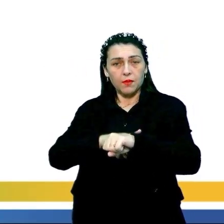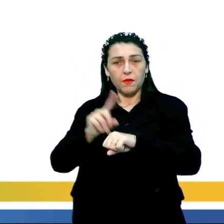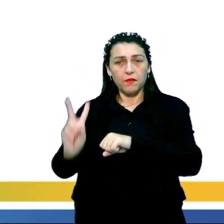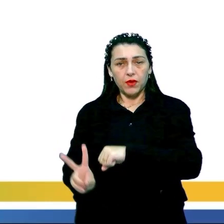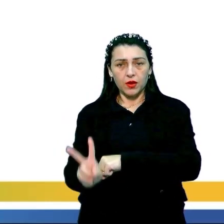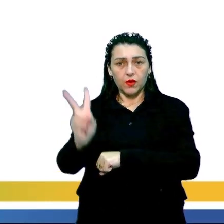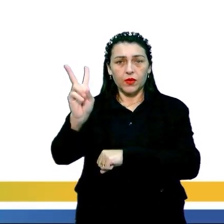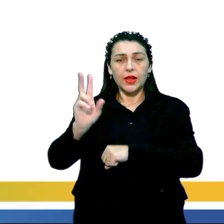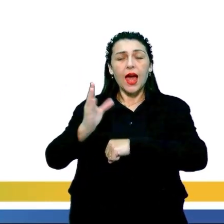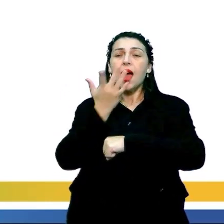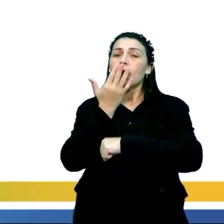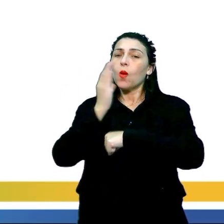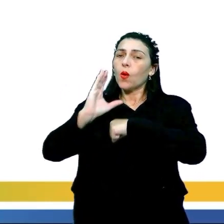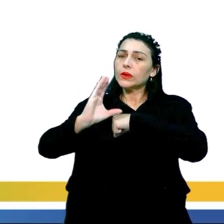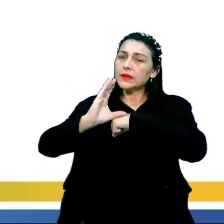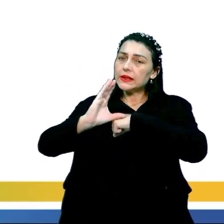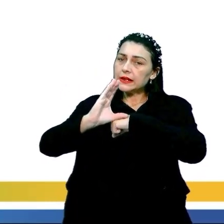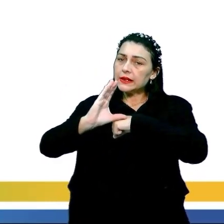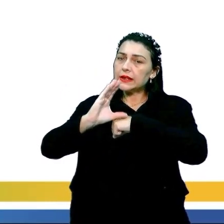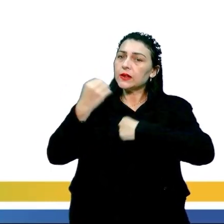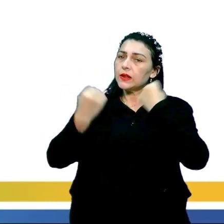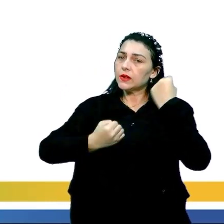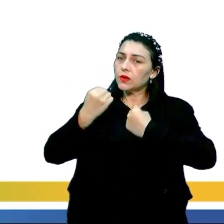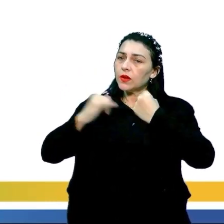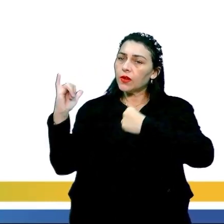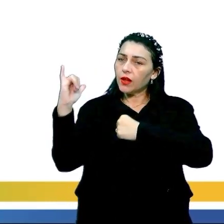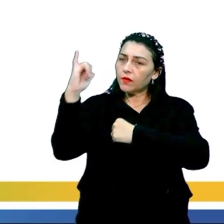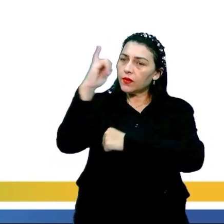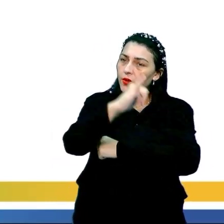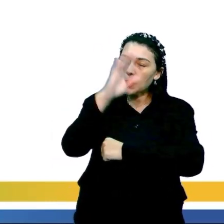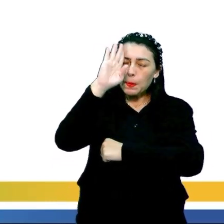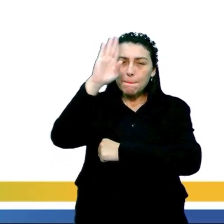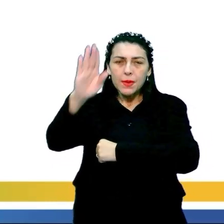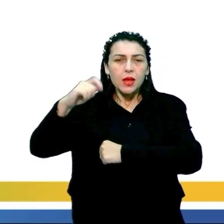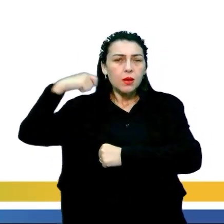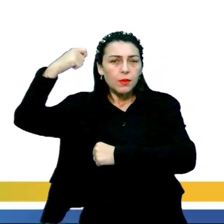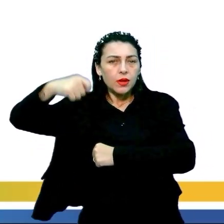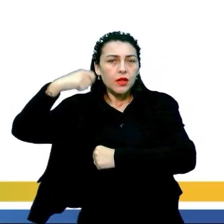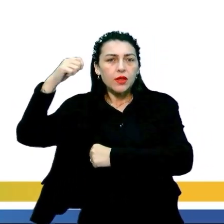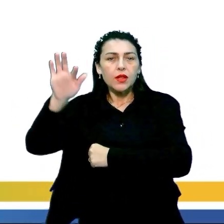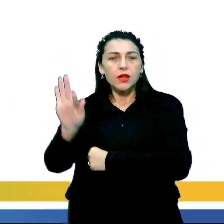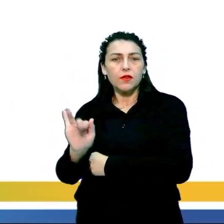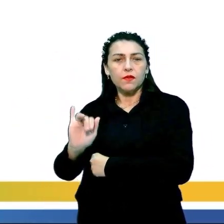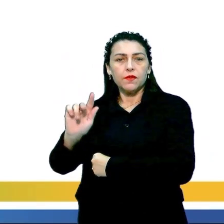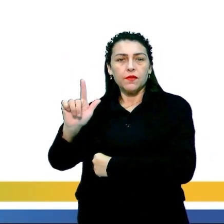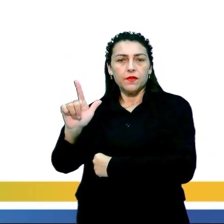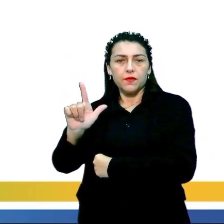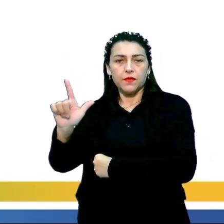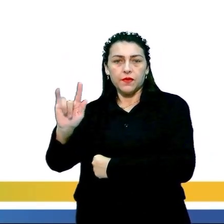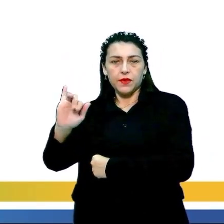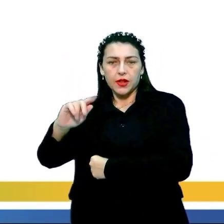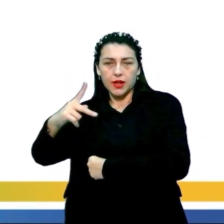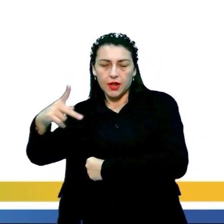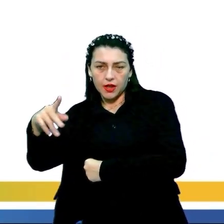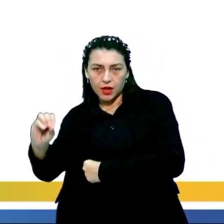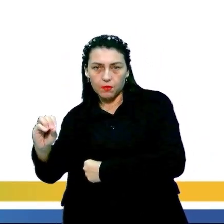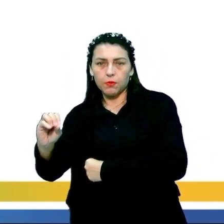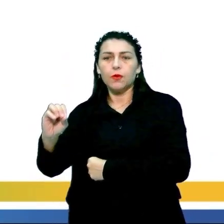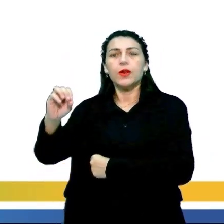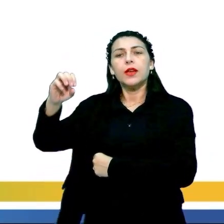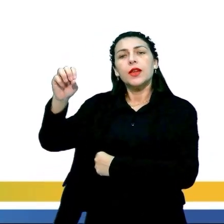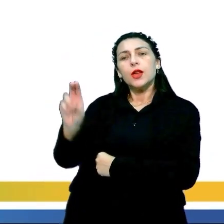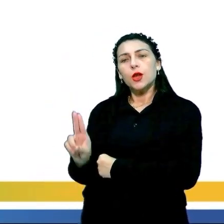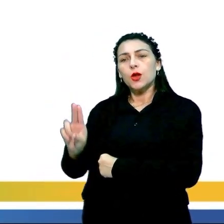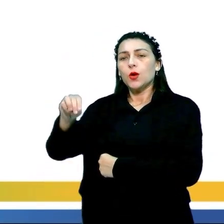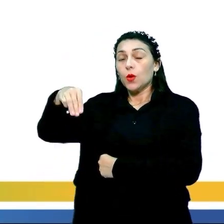valorização da cor cinza e dos automóveis e aviões. Os principais artistas são Felipe Tomaso Marinetti,